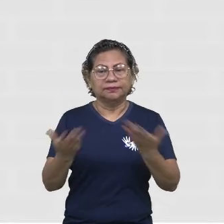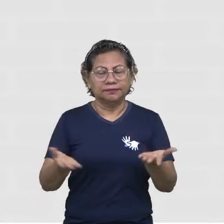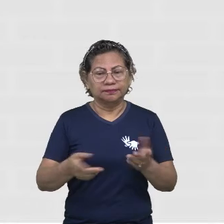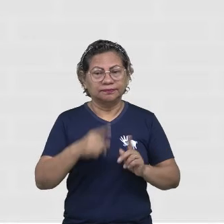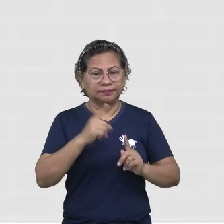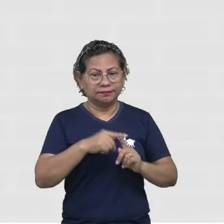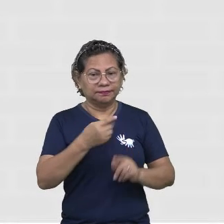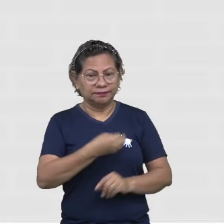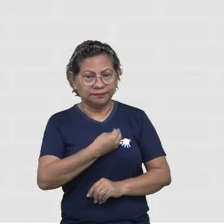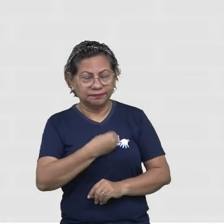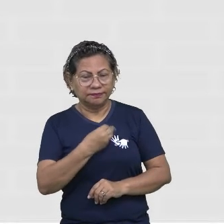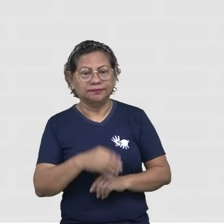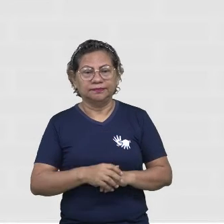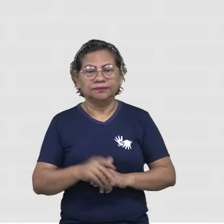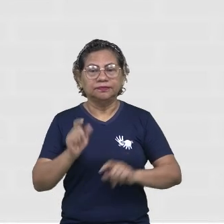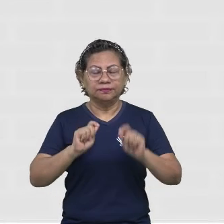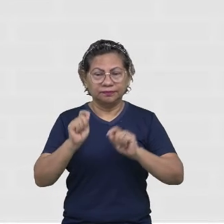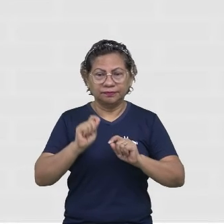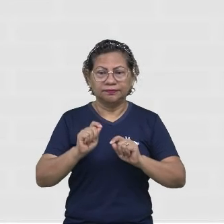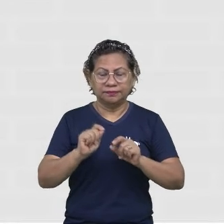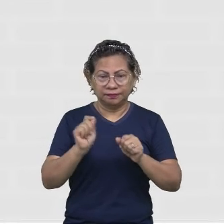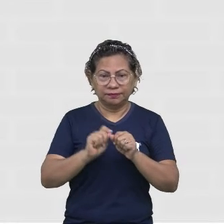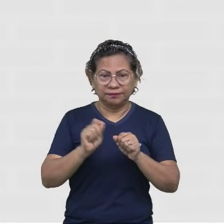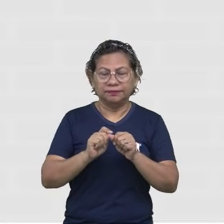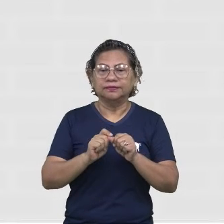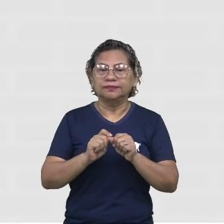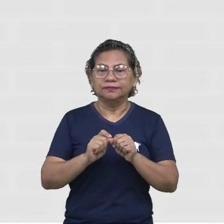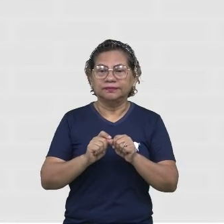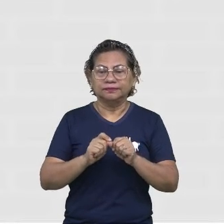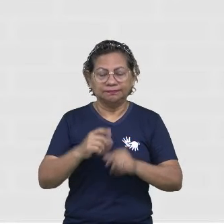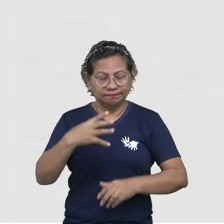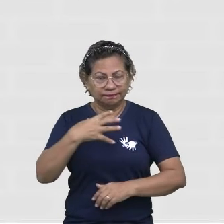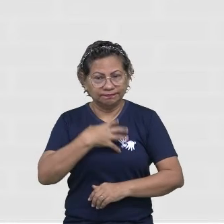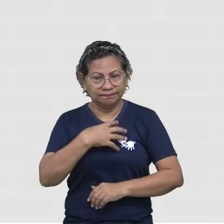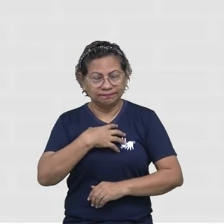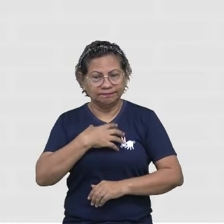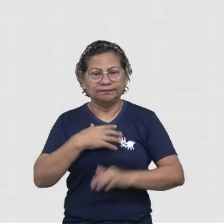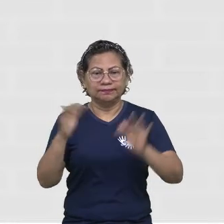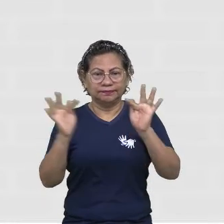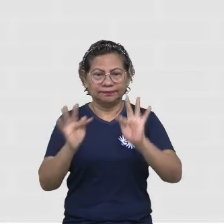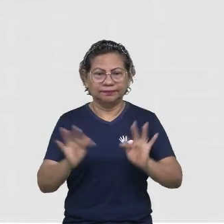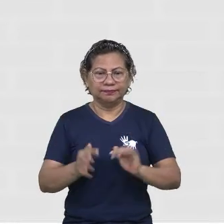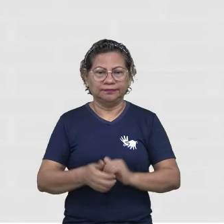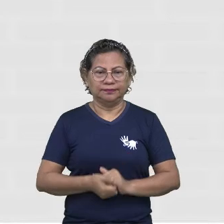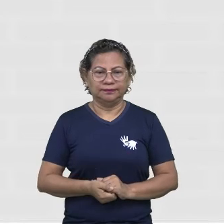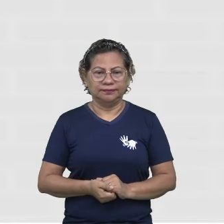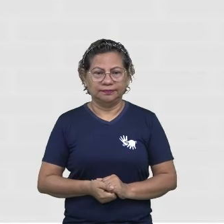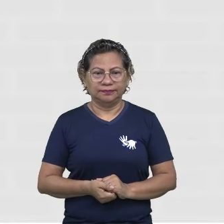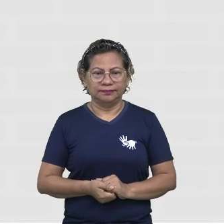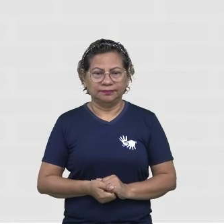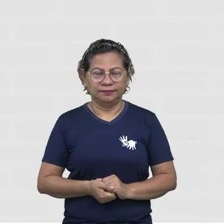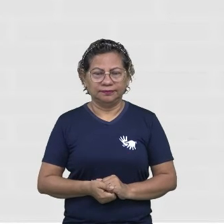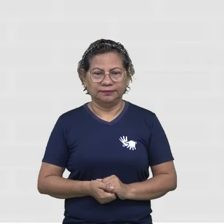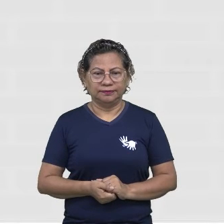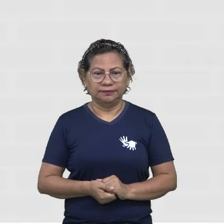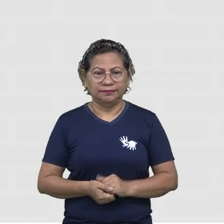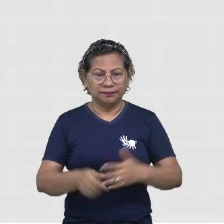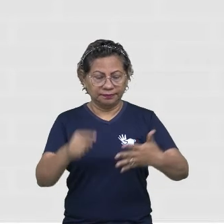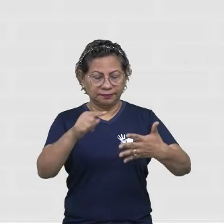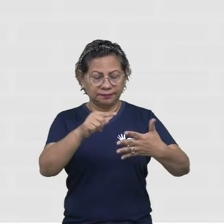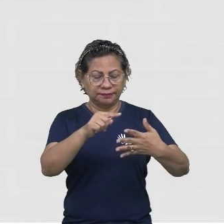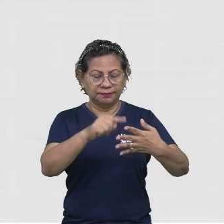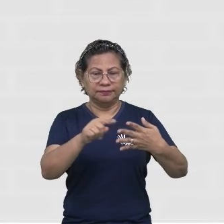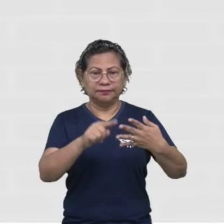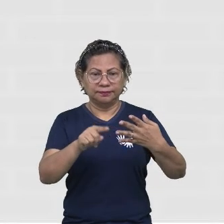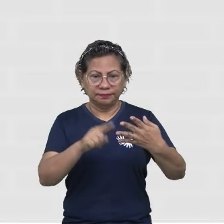propósito? O que eu faço que me deixa verdadeiramente feliz? Olha só essas perguntas.